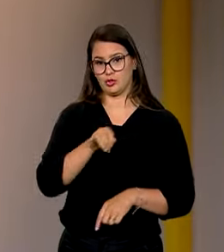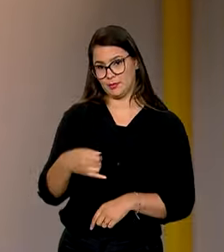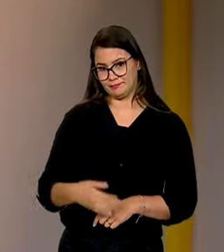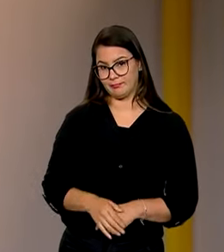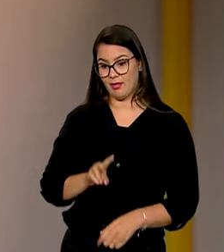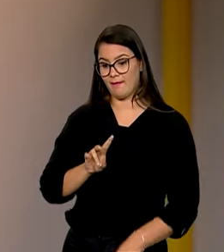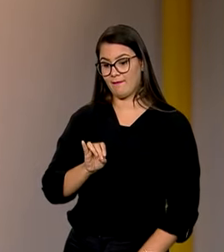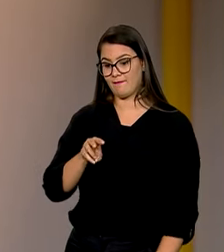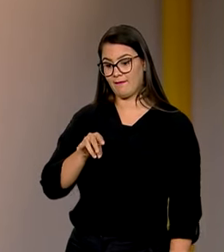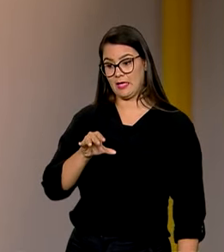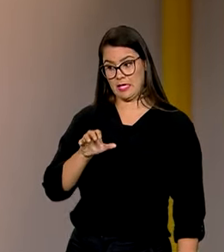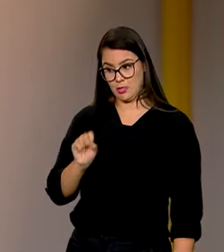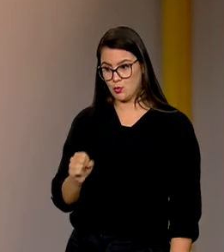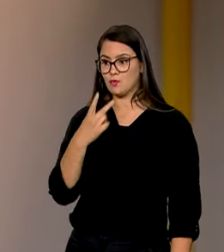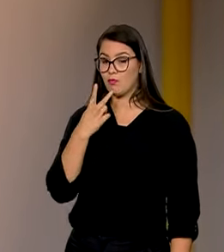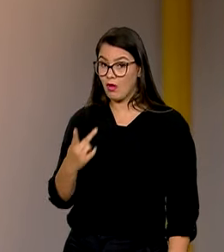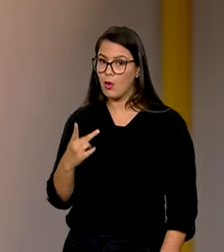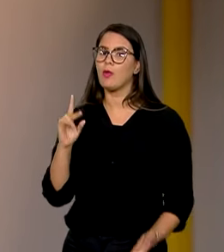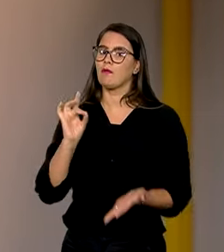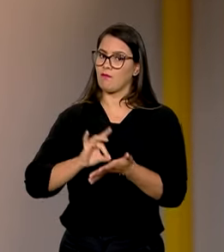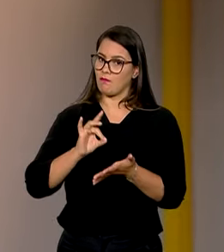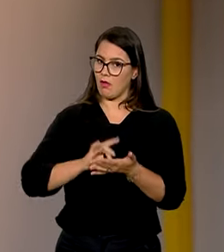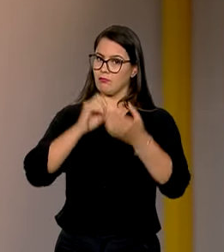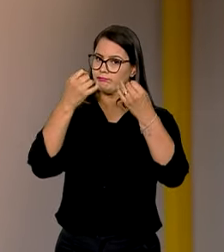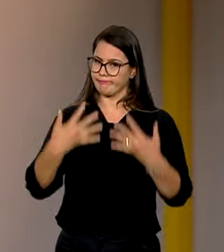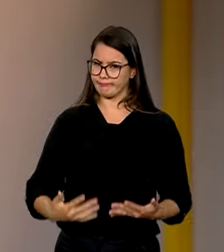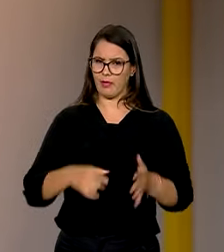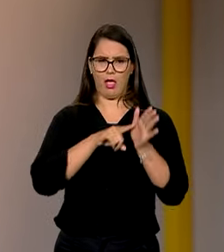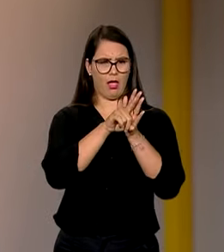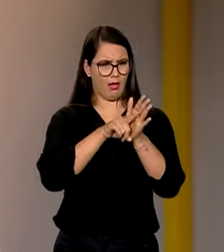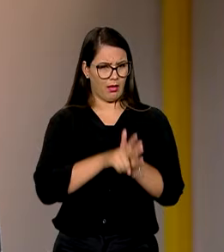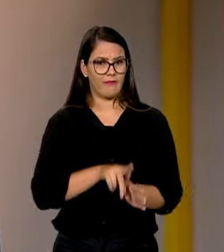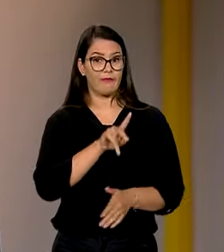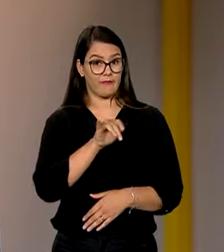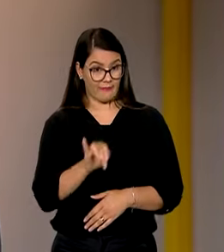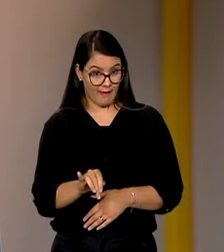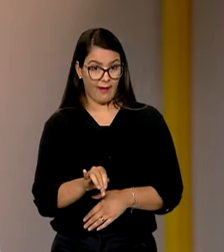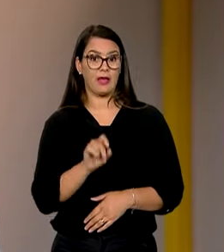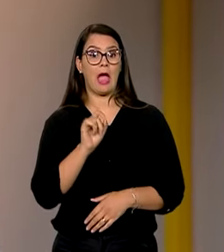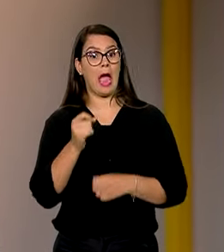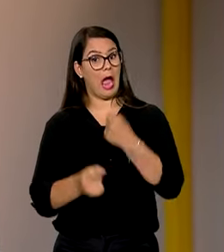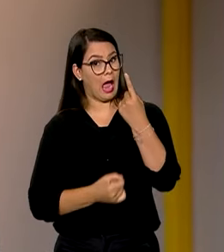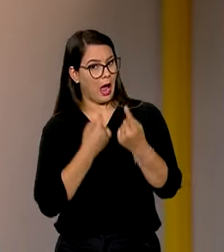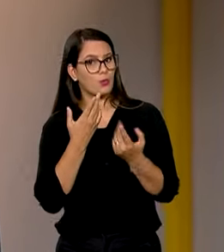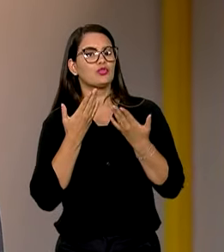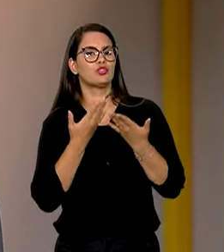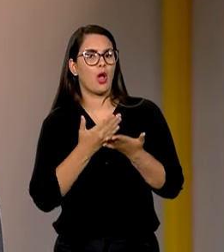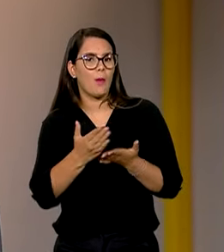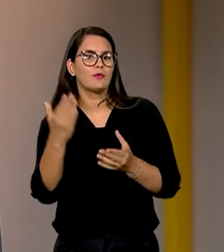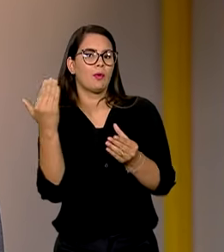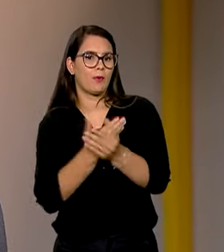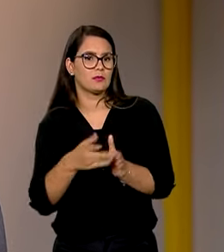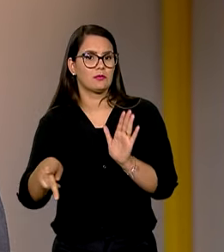Vinícius Marques afirmou que os fatos relatados serão investigados e que, inclusive, alguns deles já estão em